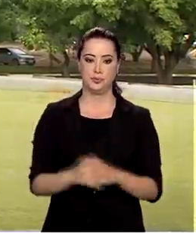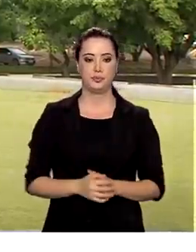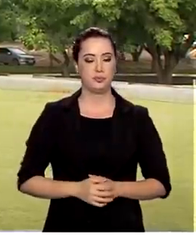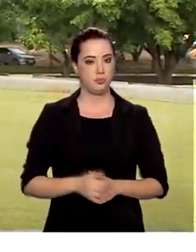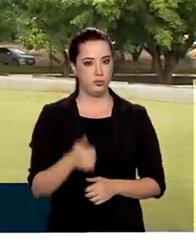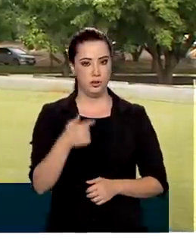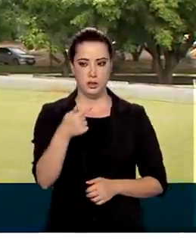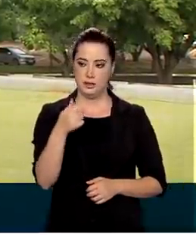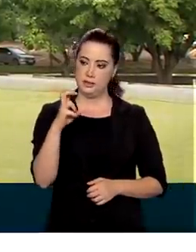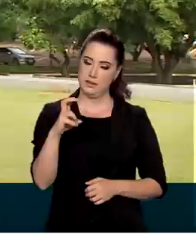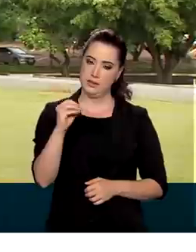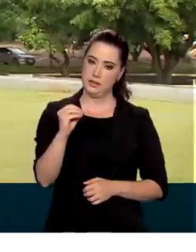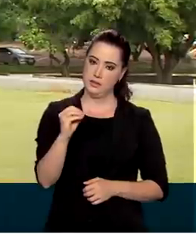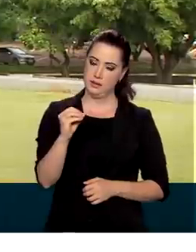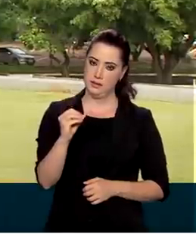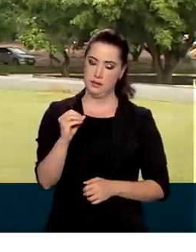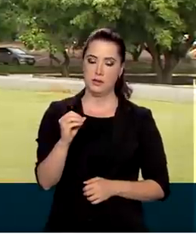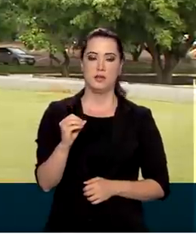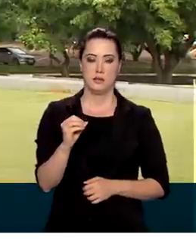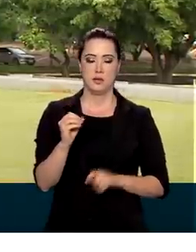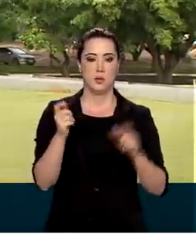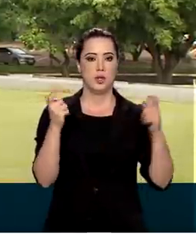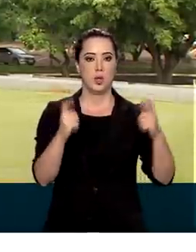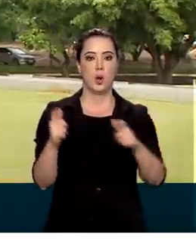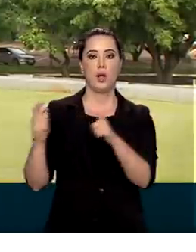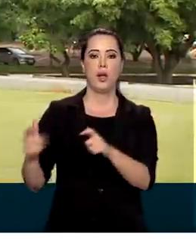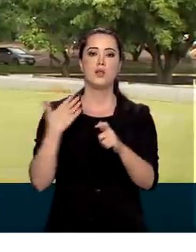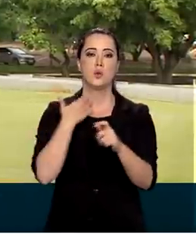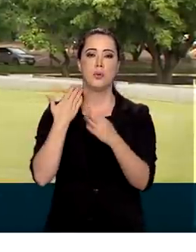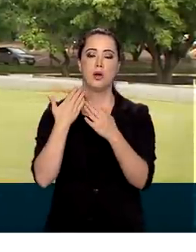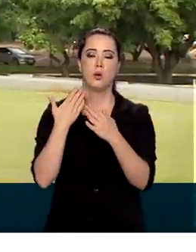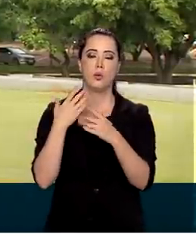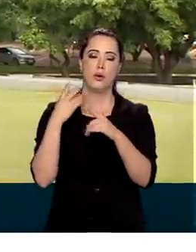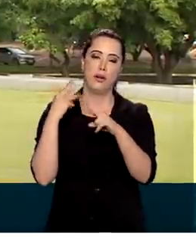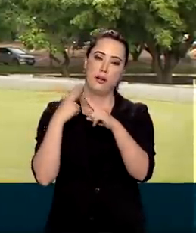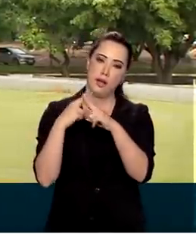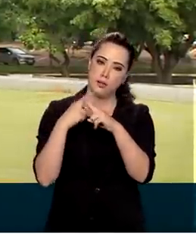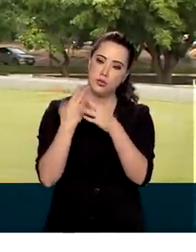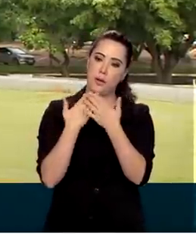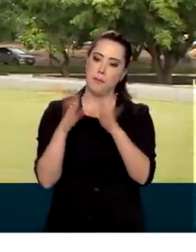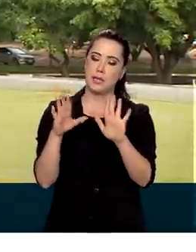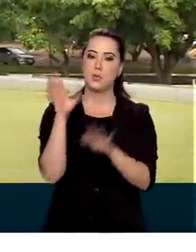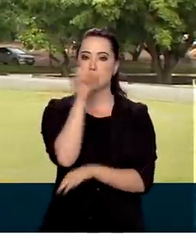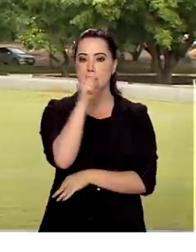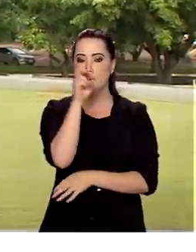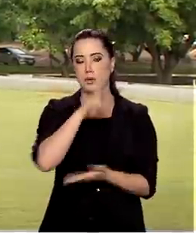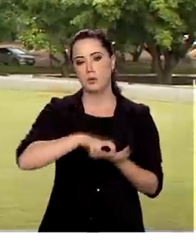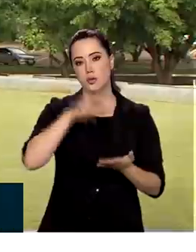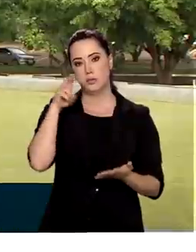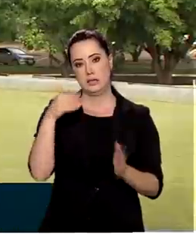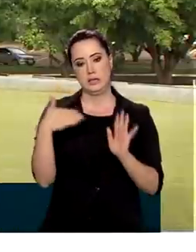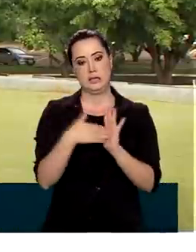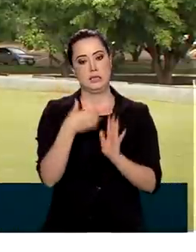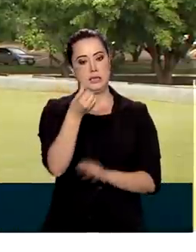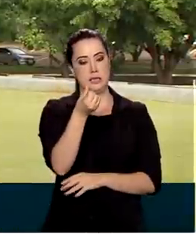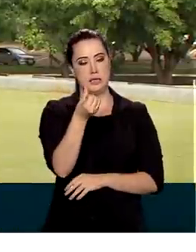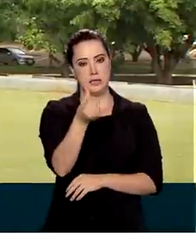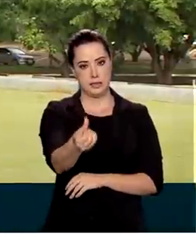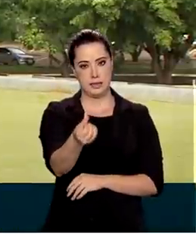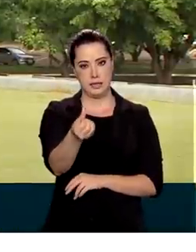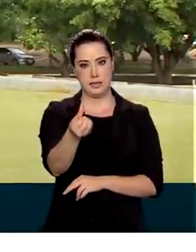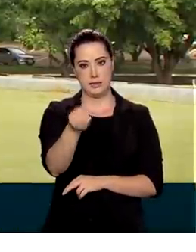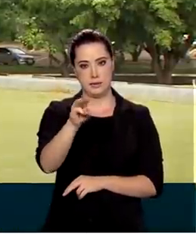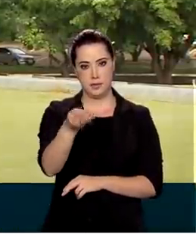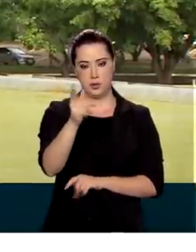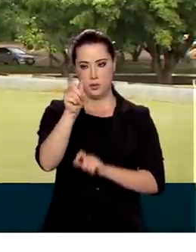751 agências da Caixa funcionaram no sábado pela manhã para atender até 6,5 milhões